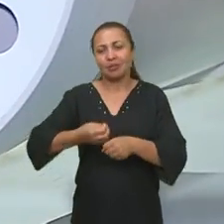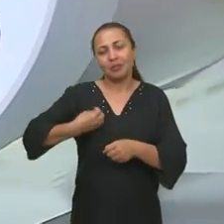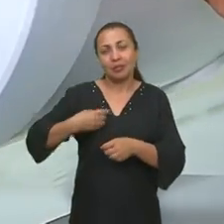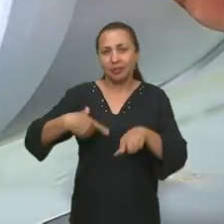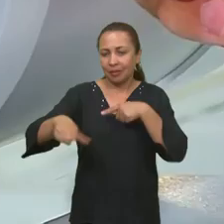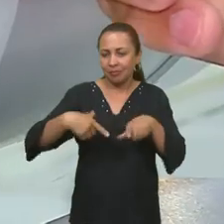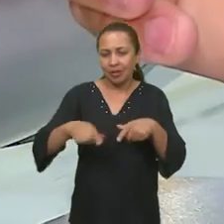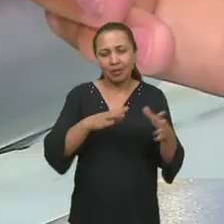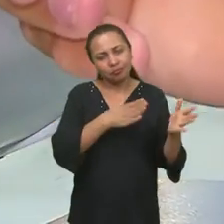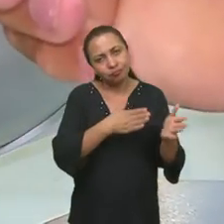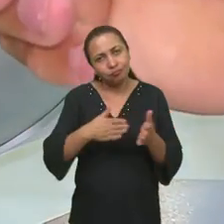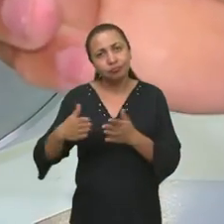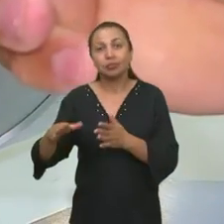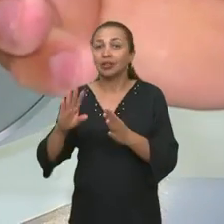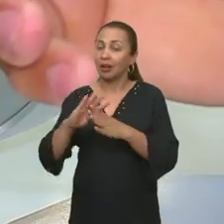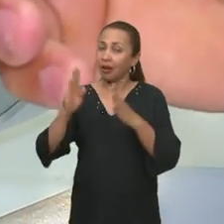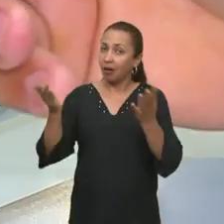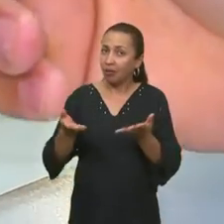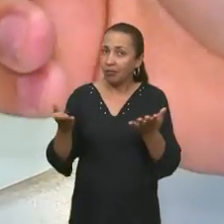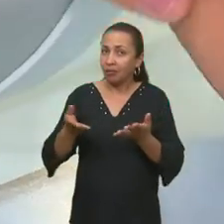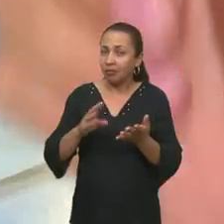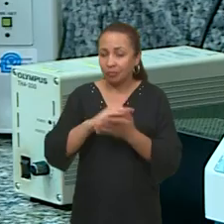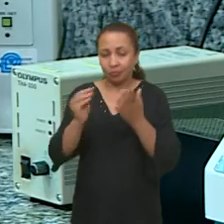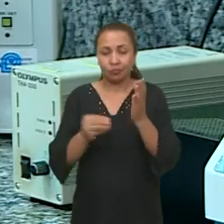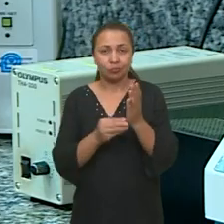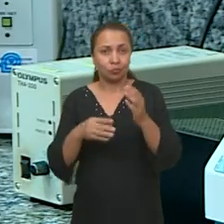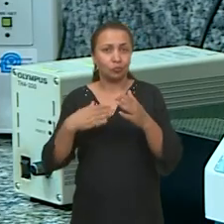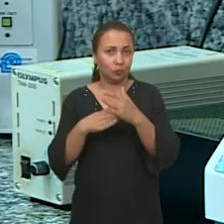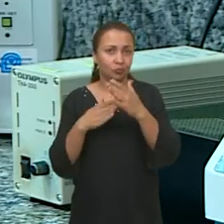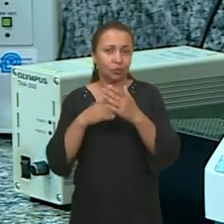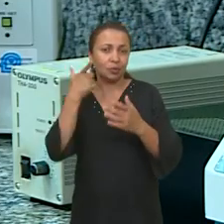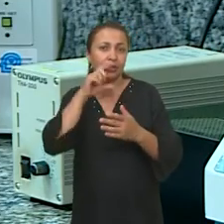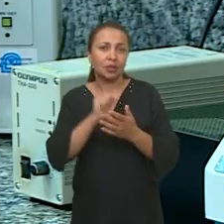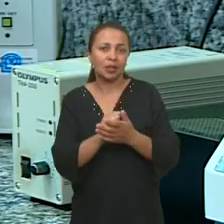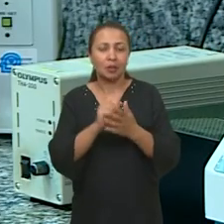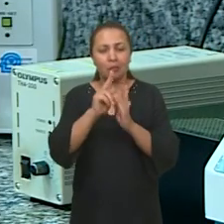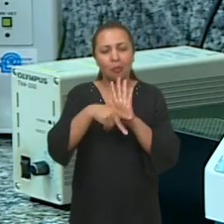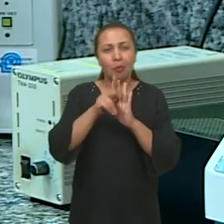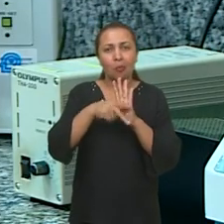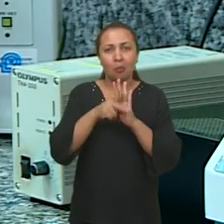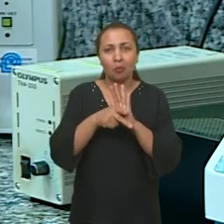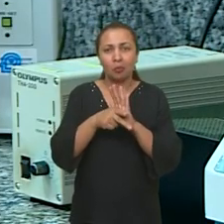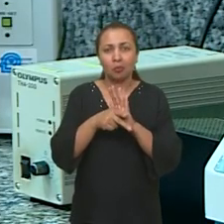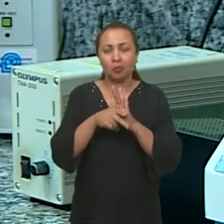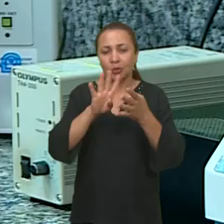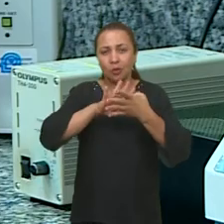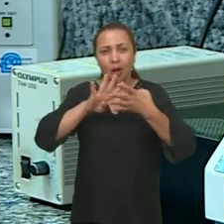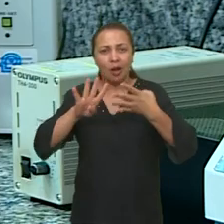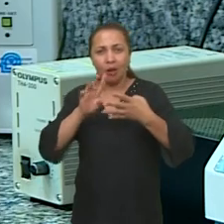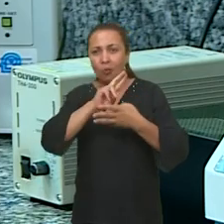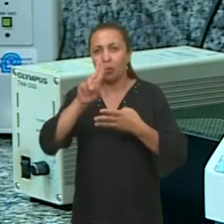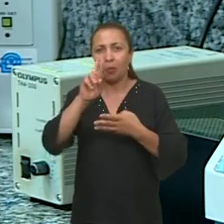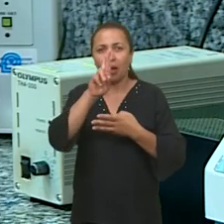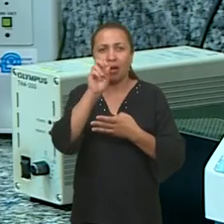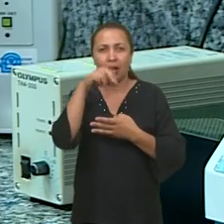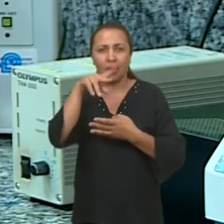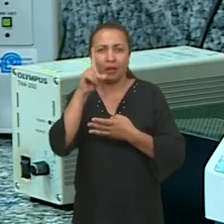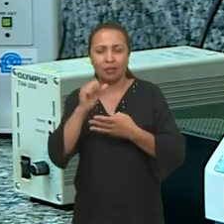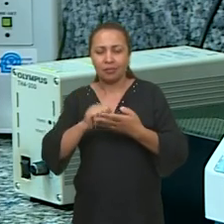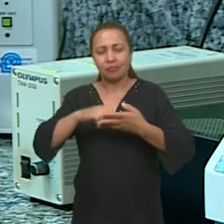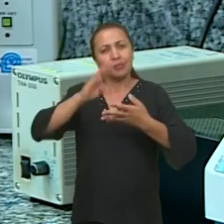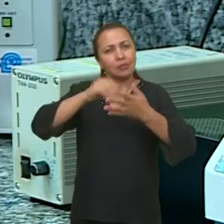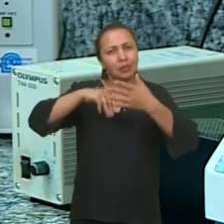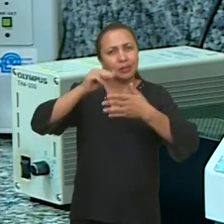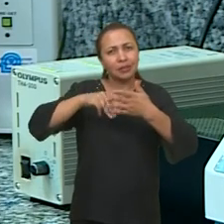junto nessa área e agora, nesse outro período, ganhamos esse projeto, projeto de redes em